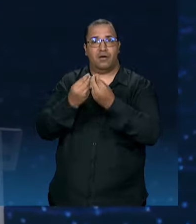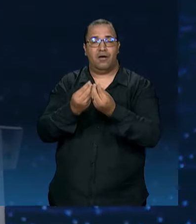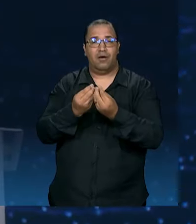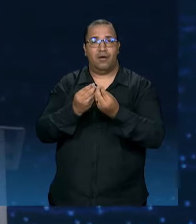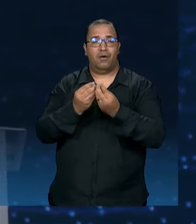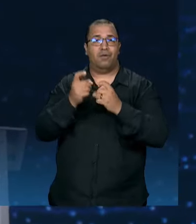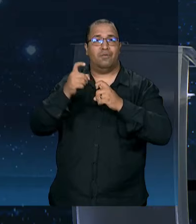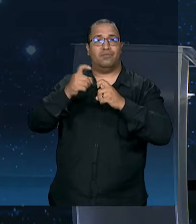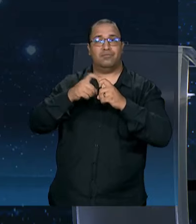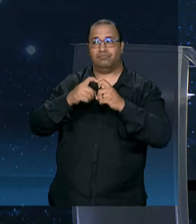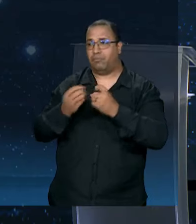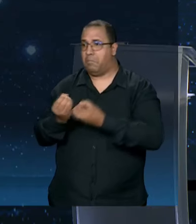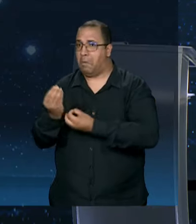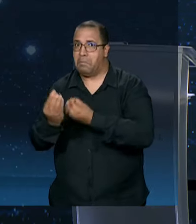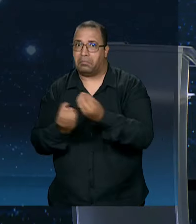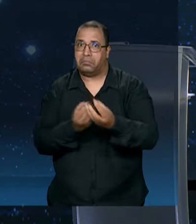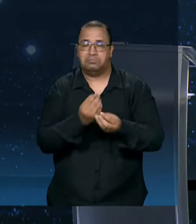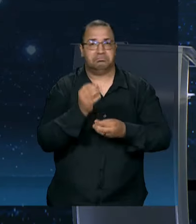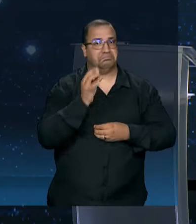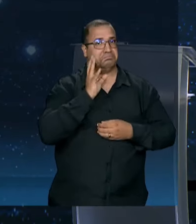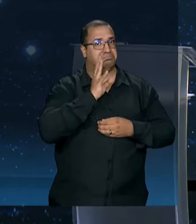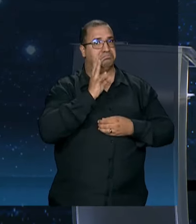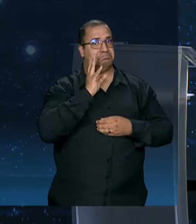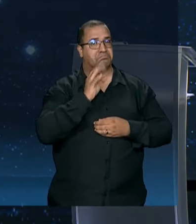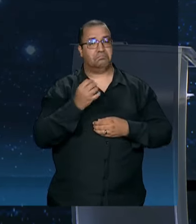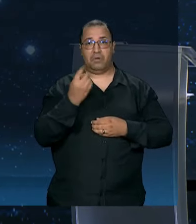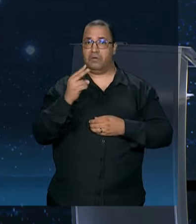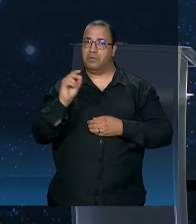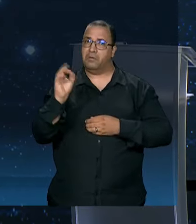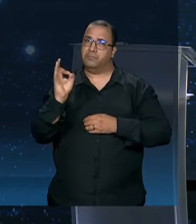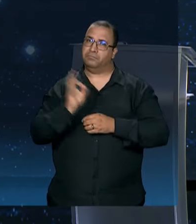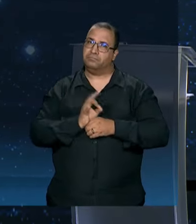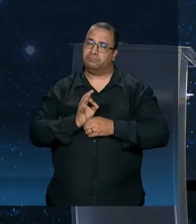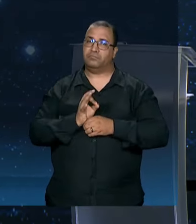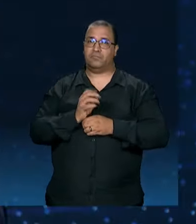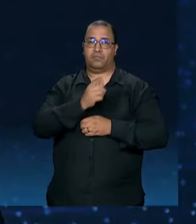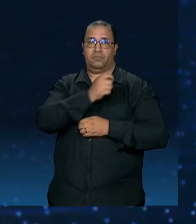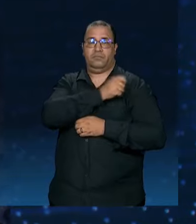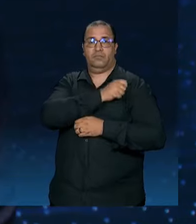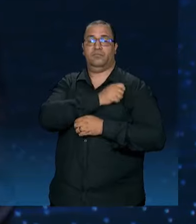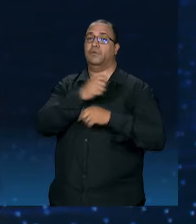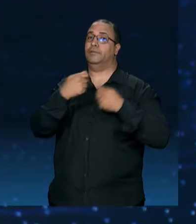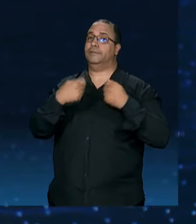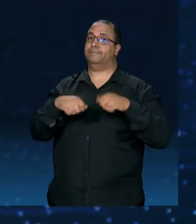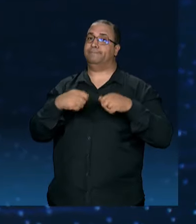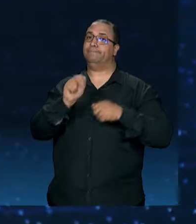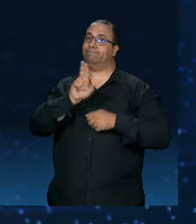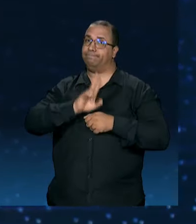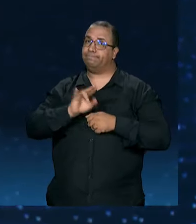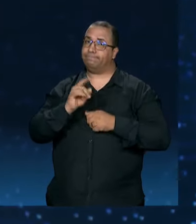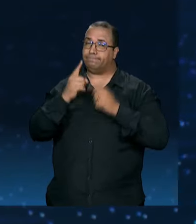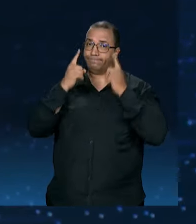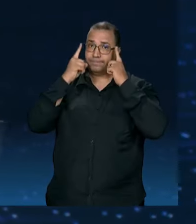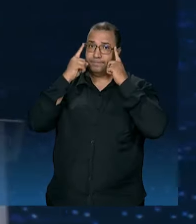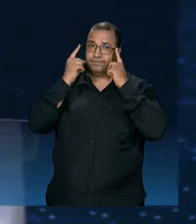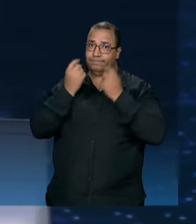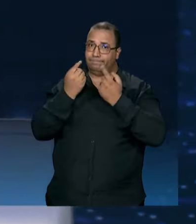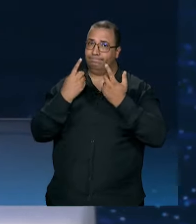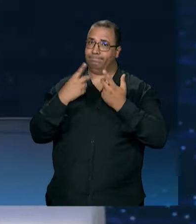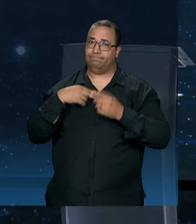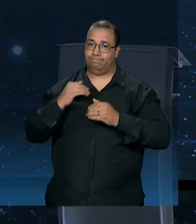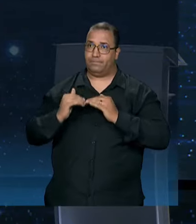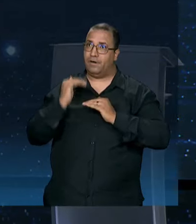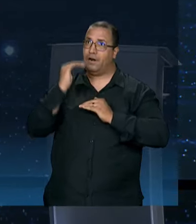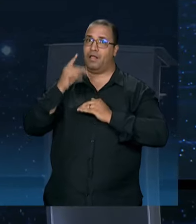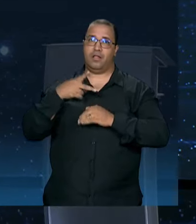e dando óculos para as crianças. E olha que coisa, 20% dos nossos alunos estão precisando de óculos. Quanto que é importante e quanto a gente está avançando na saúde.